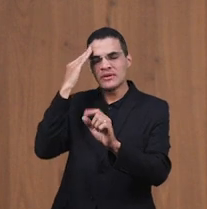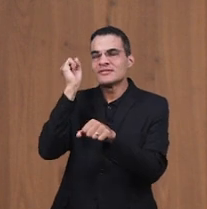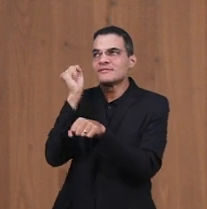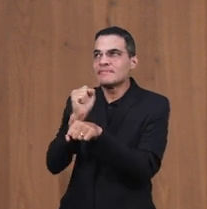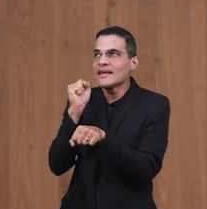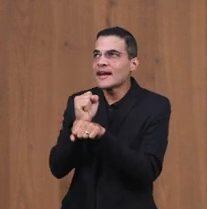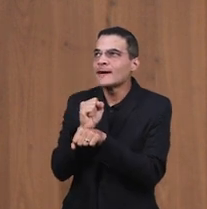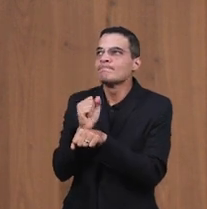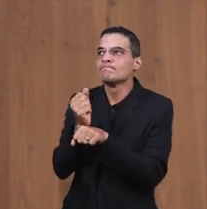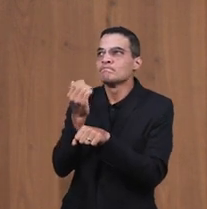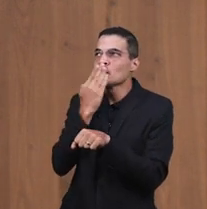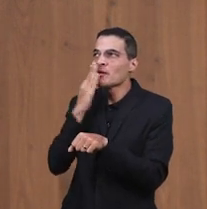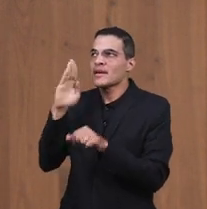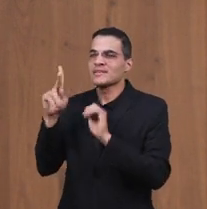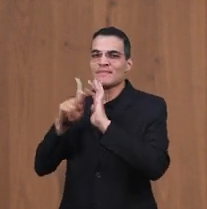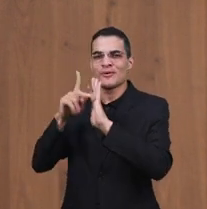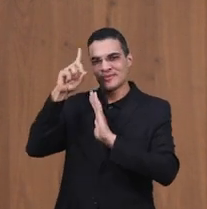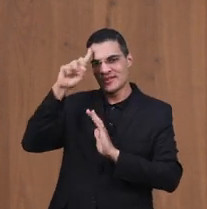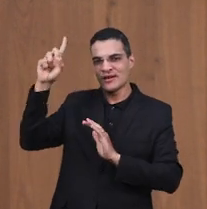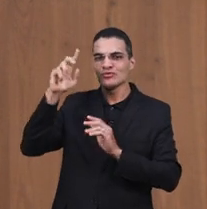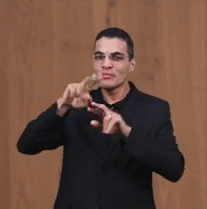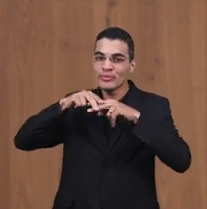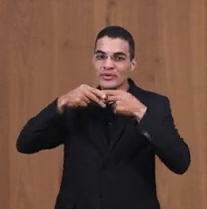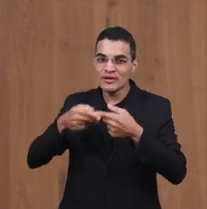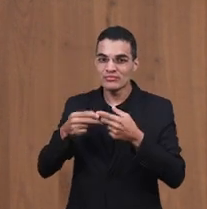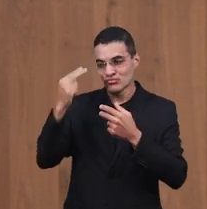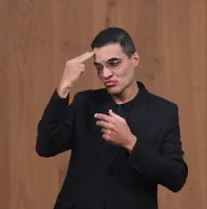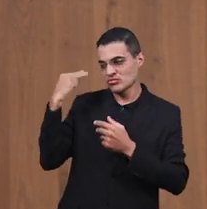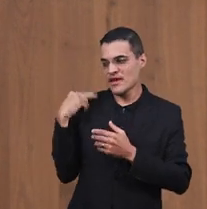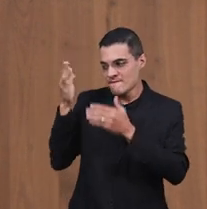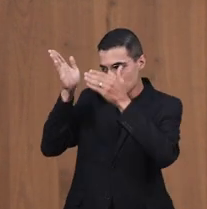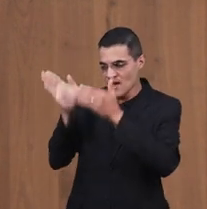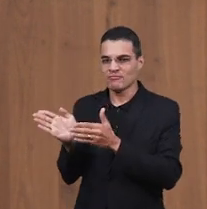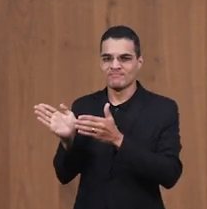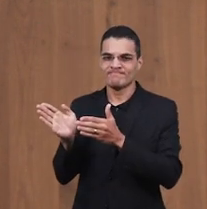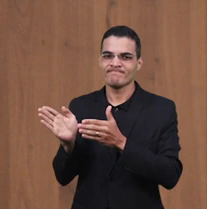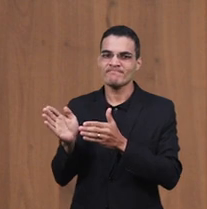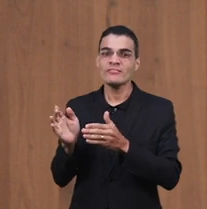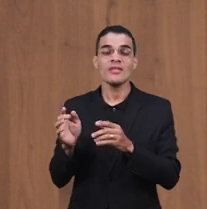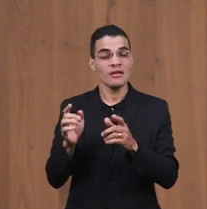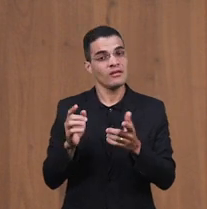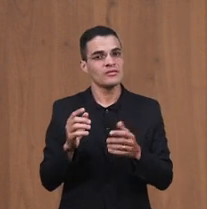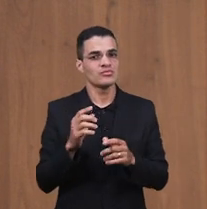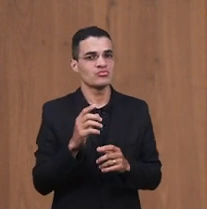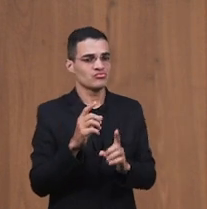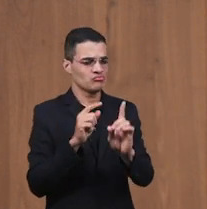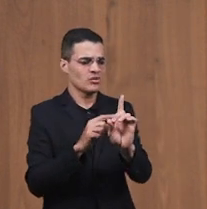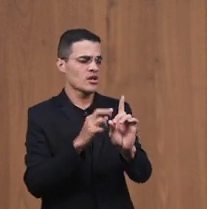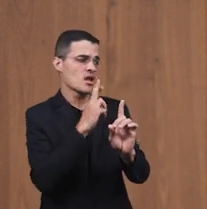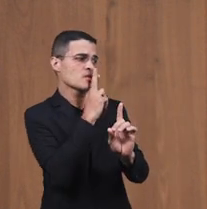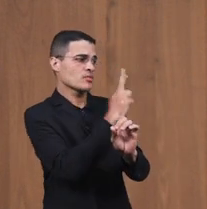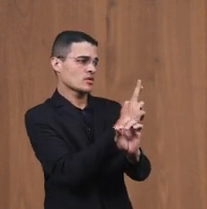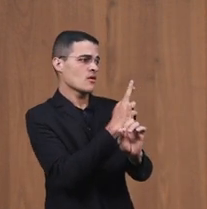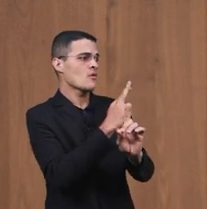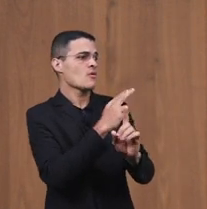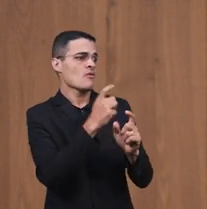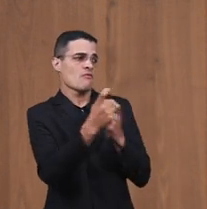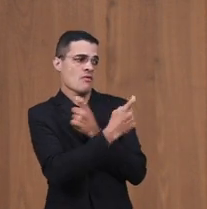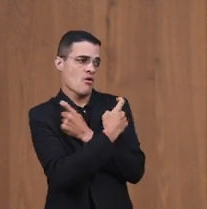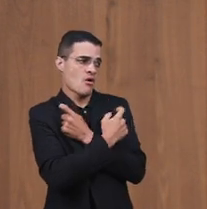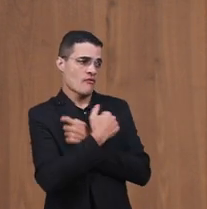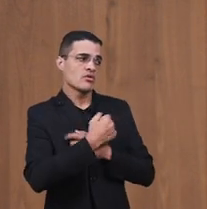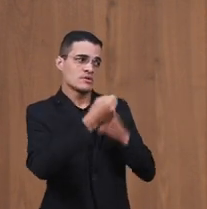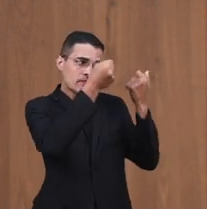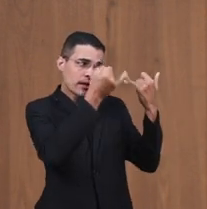Senhor E foi fiel ao Senhor Então José falou assim Olha faraó Eu vou te dar O discernimento dos sonhos A